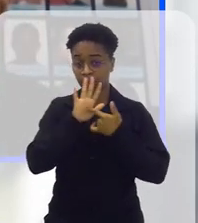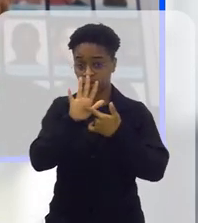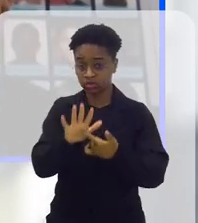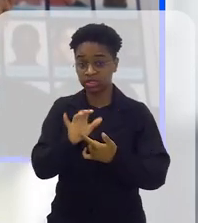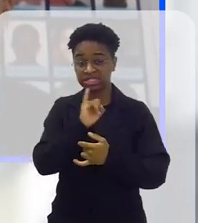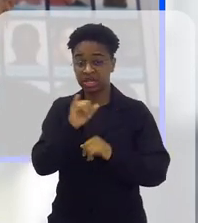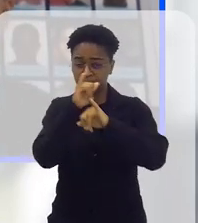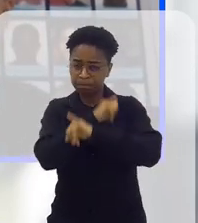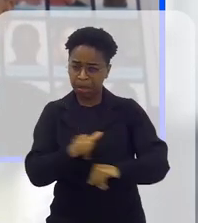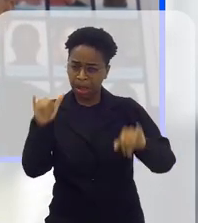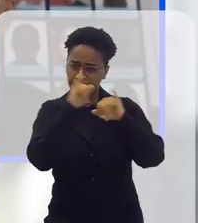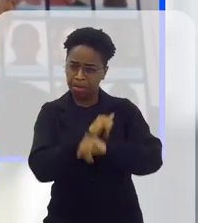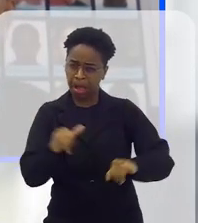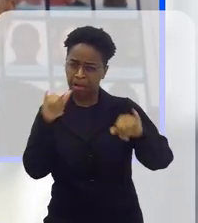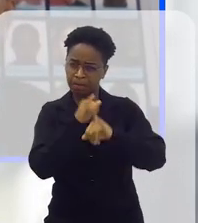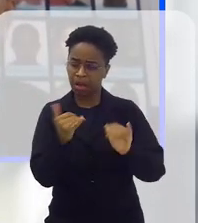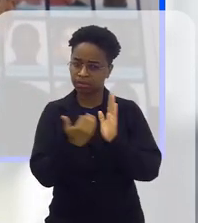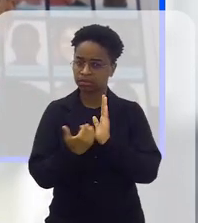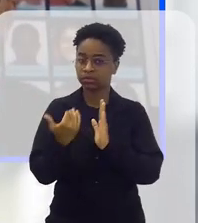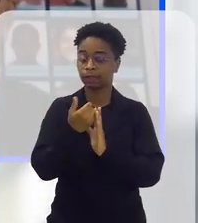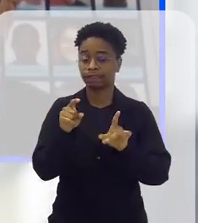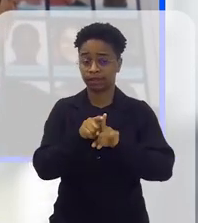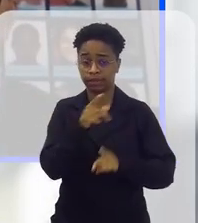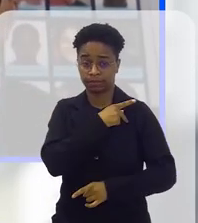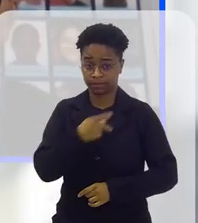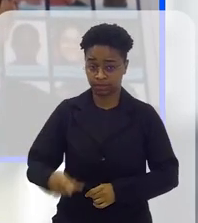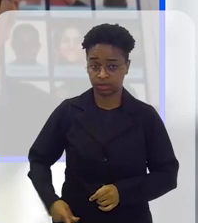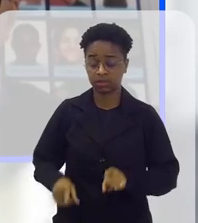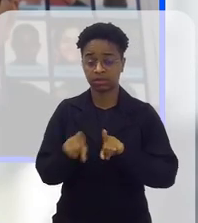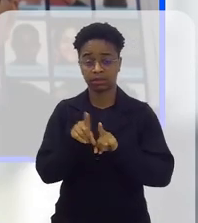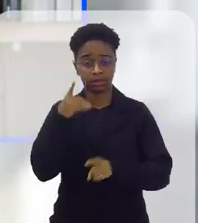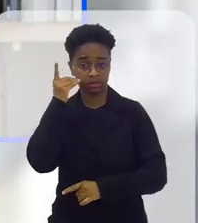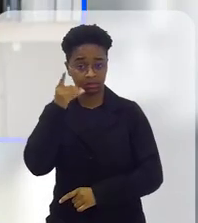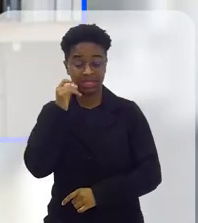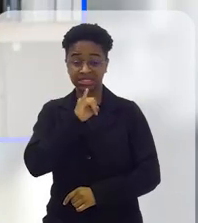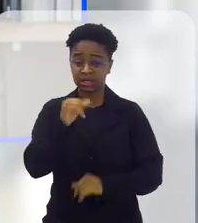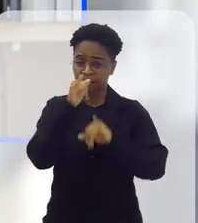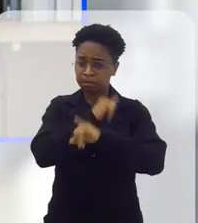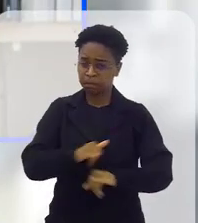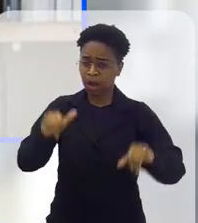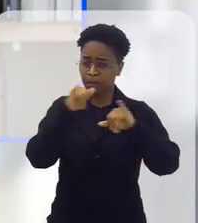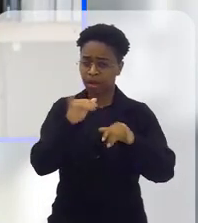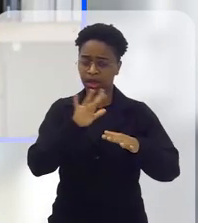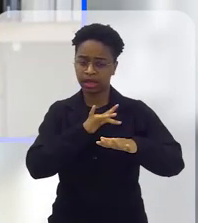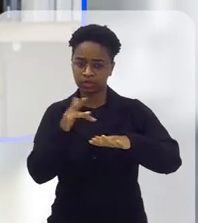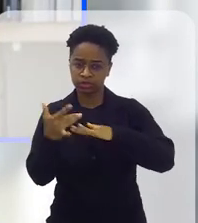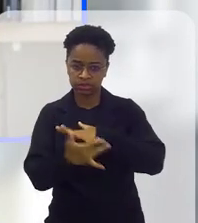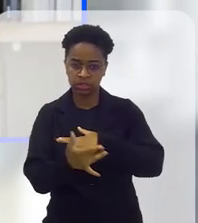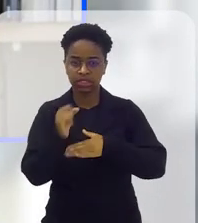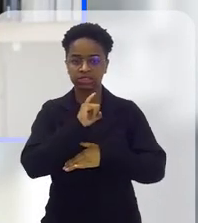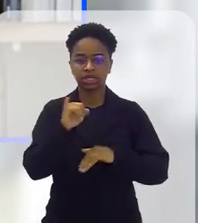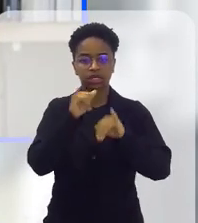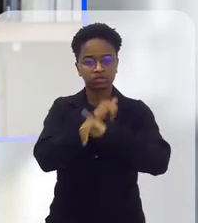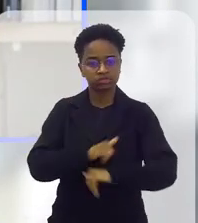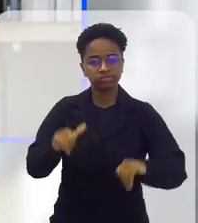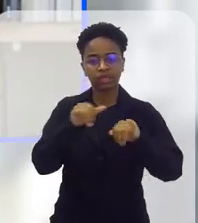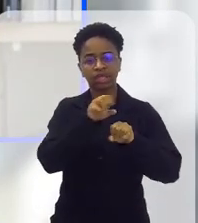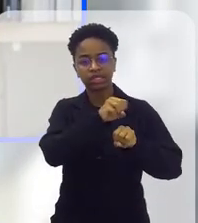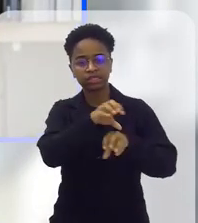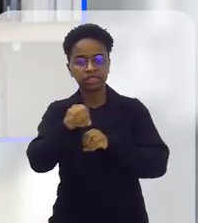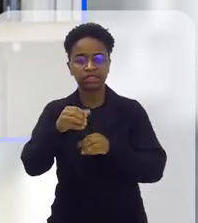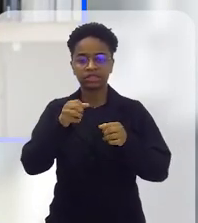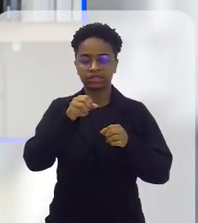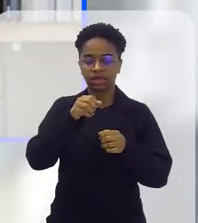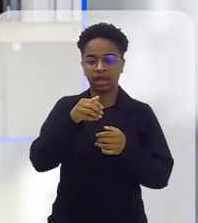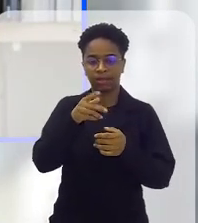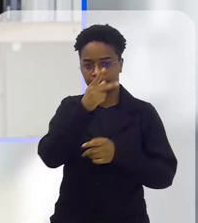pontuou, quanto mais a gente divulgar e a presidente também e o deputado também, quanto mais a gente divulgar em redes sociais, quanto mais a gente